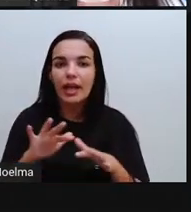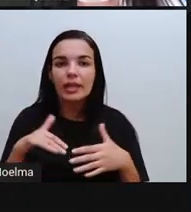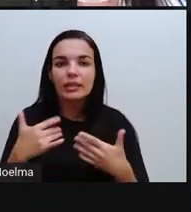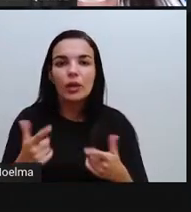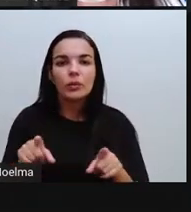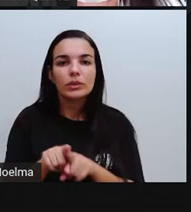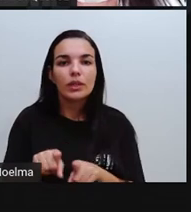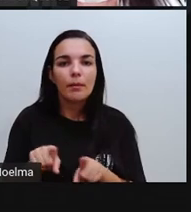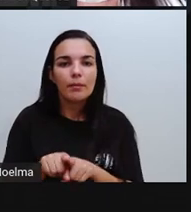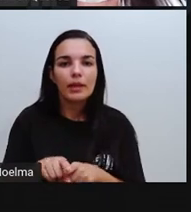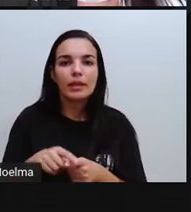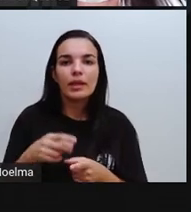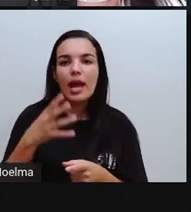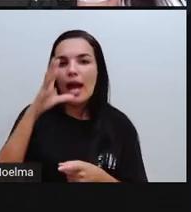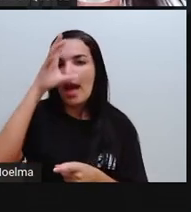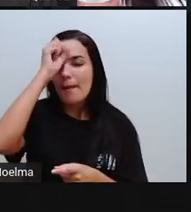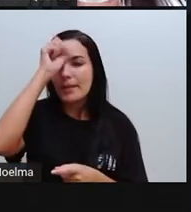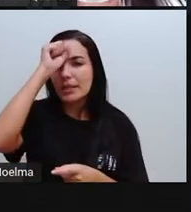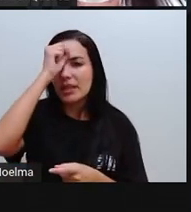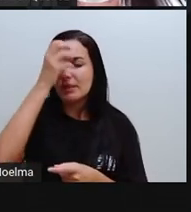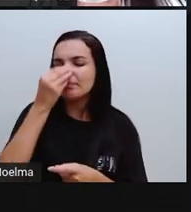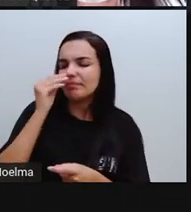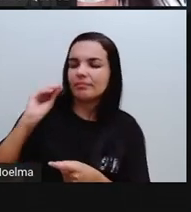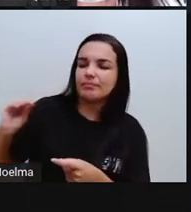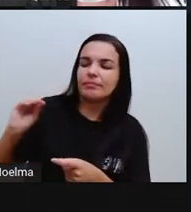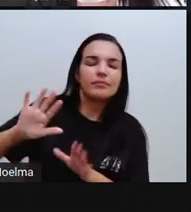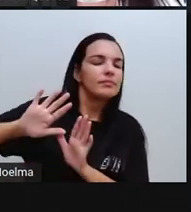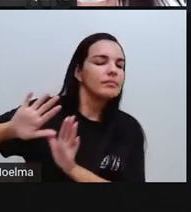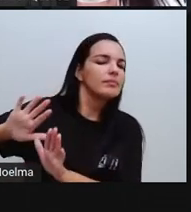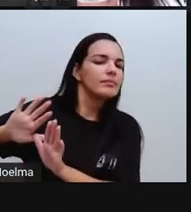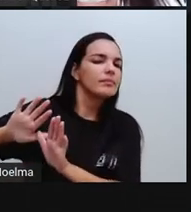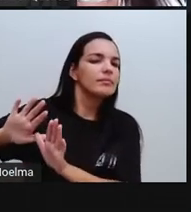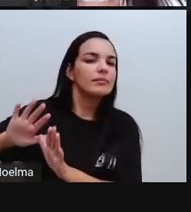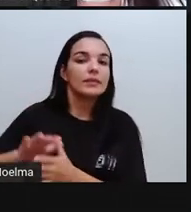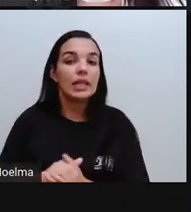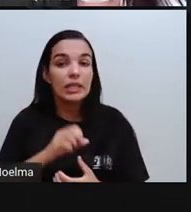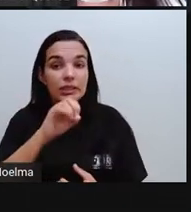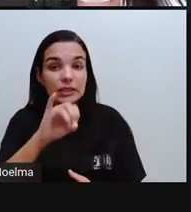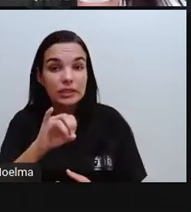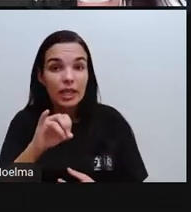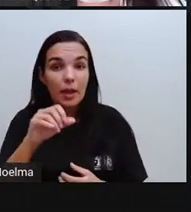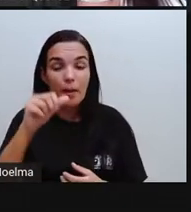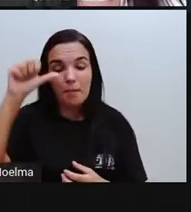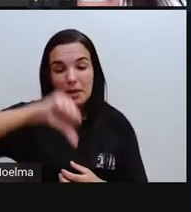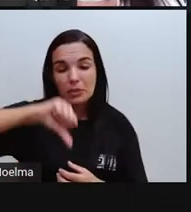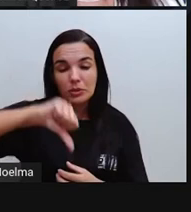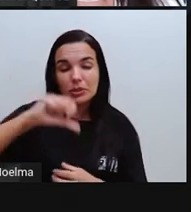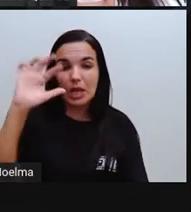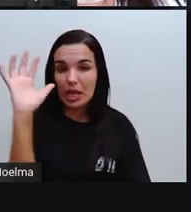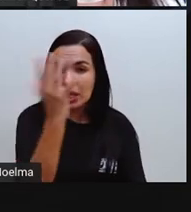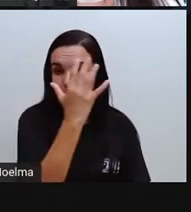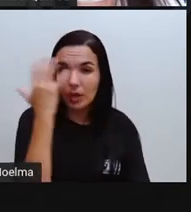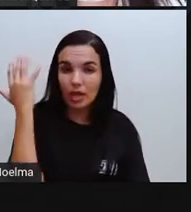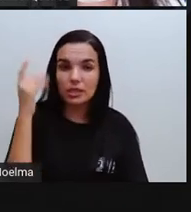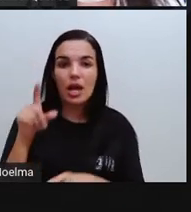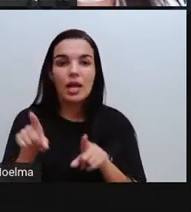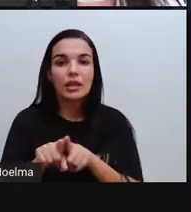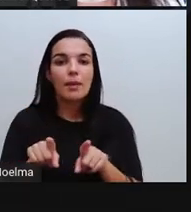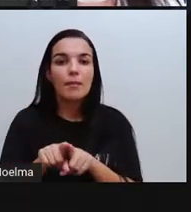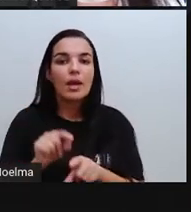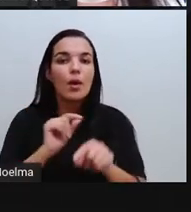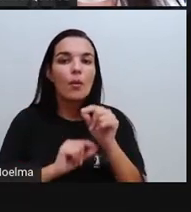também a recusar, principalmente se for algo que é prejudicial à natureza, e também